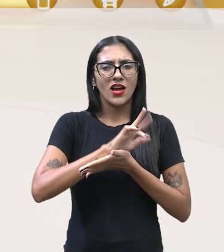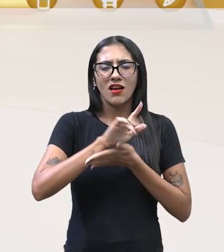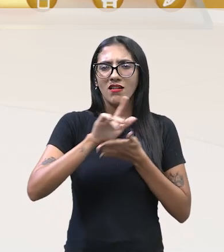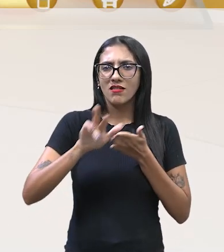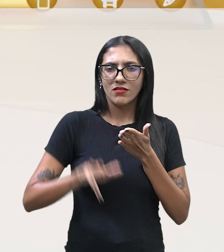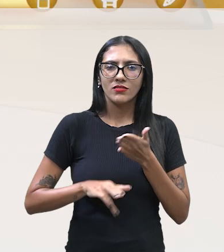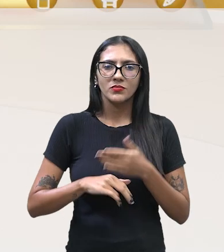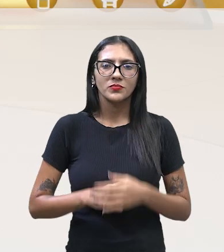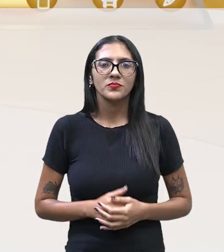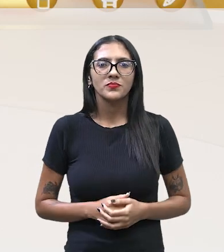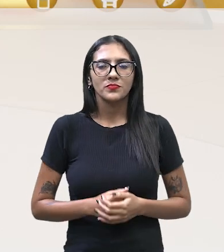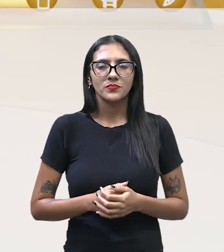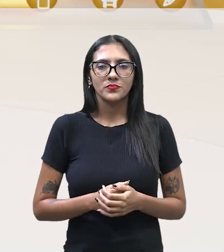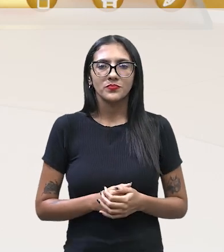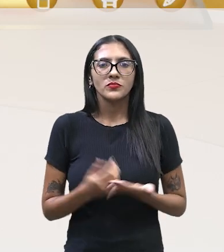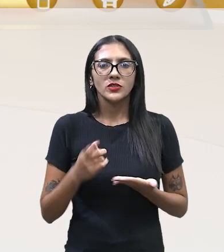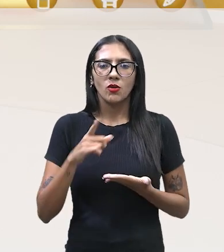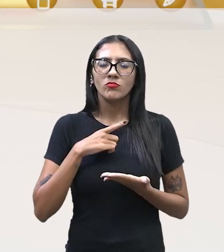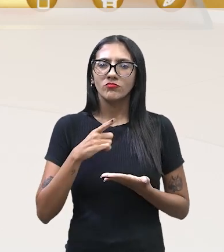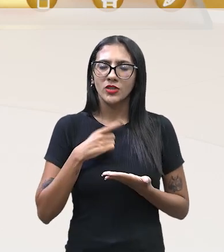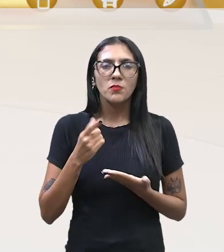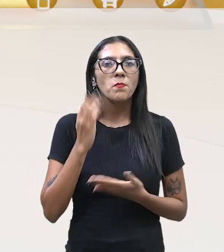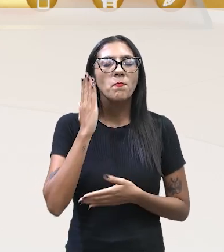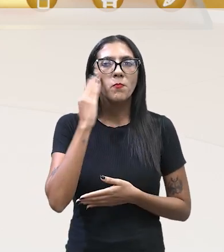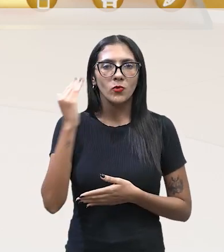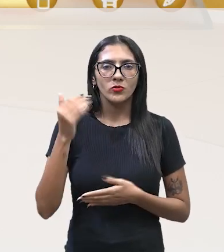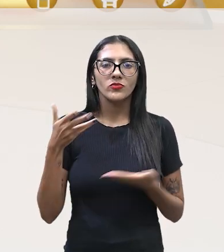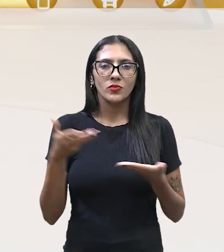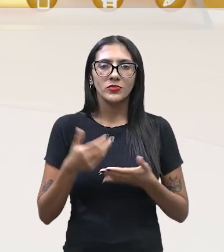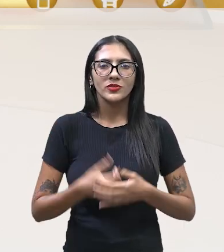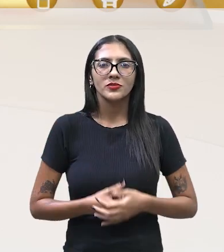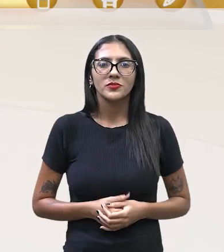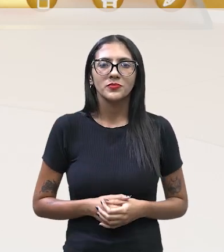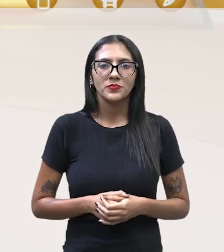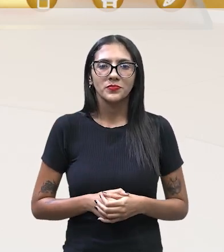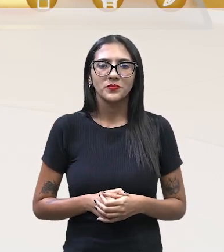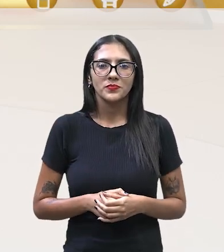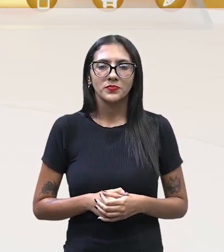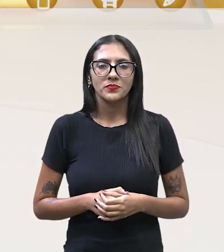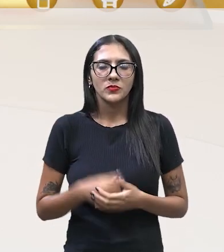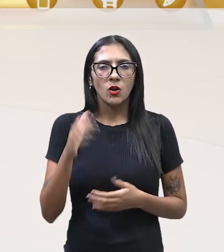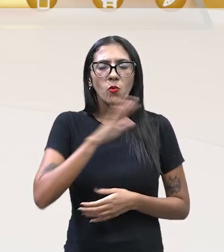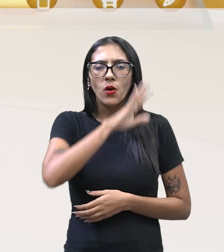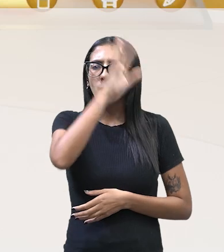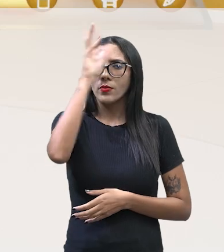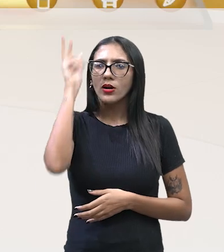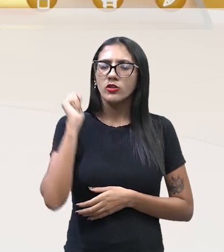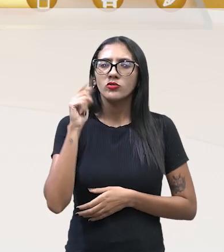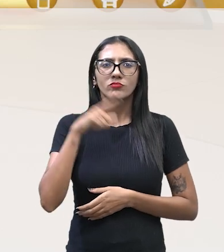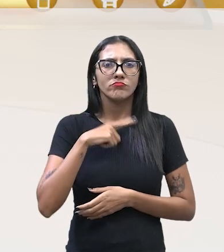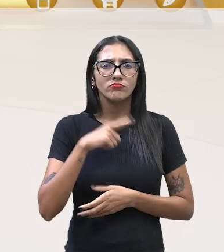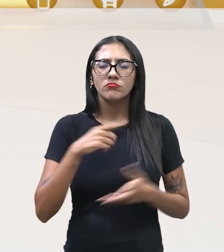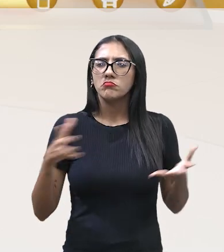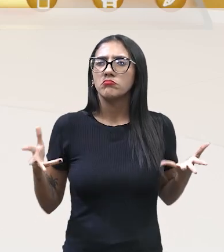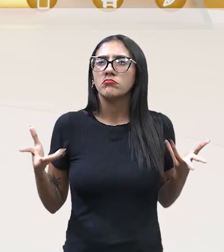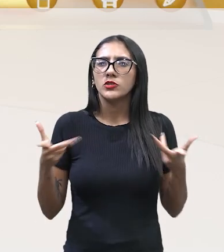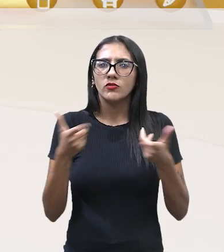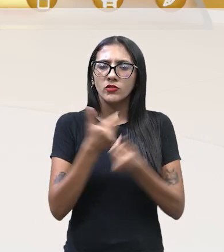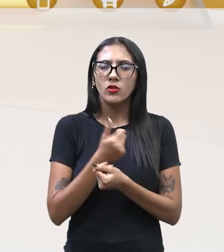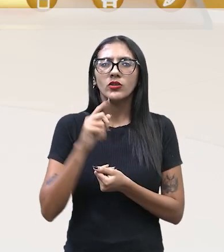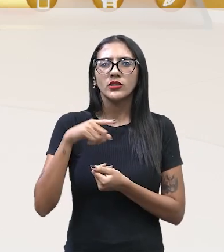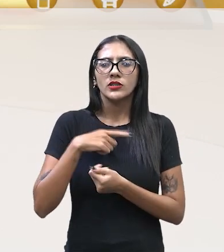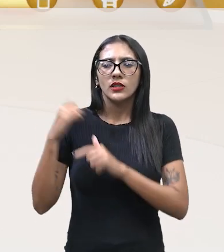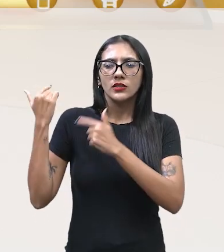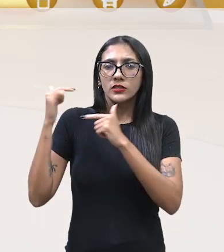E, assim, ele está fazendo N sucesso. Maravilha. Que beleza, né, gente? O Amazonas é rico nessa questão de tradução,